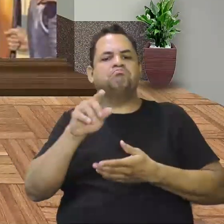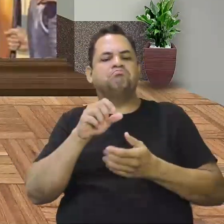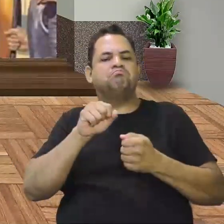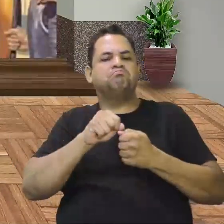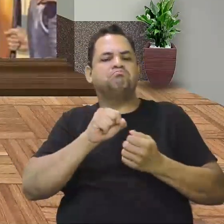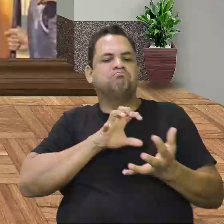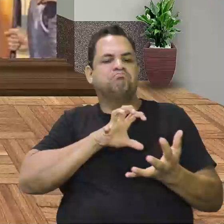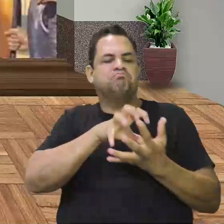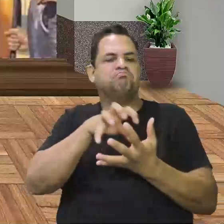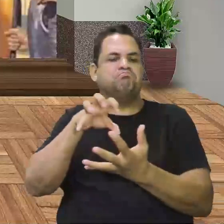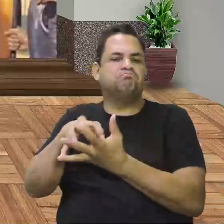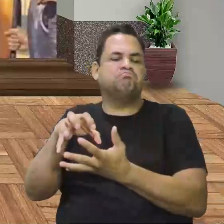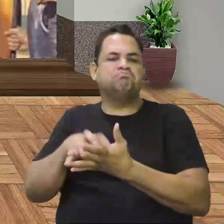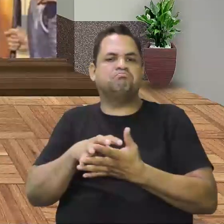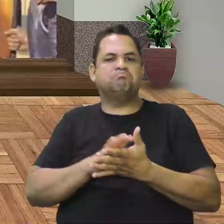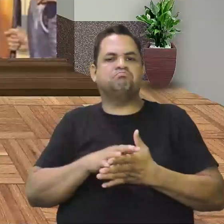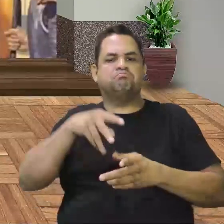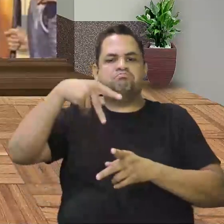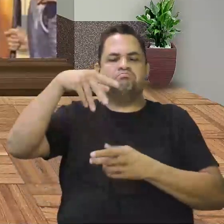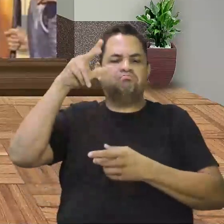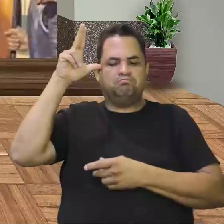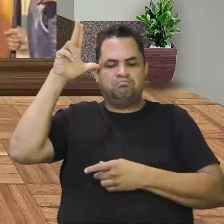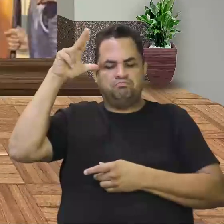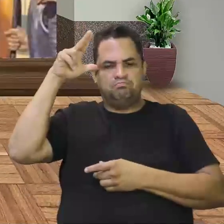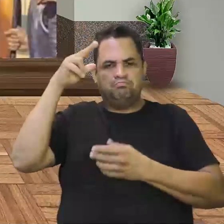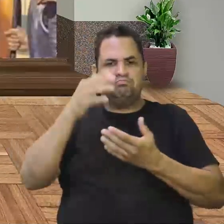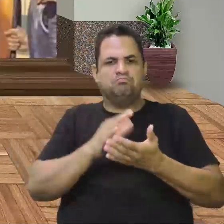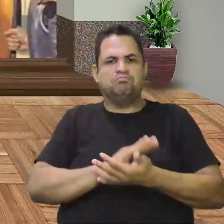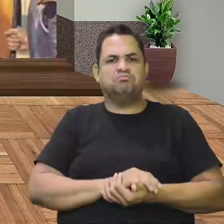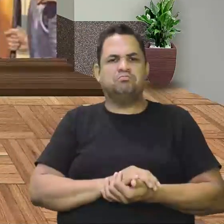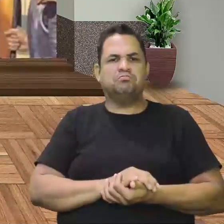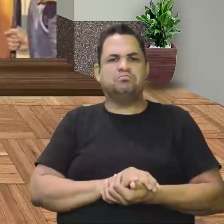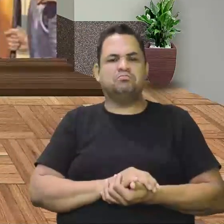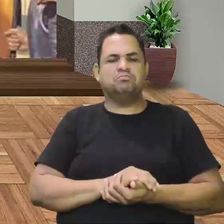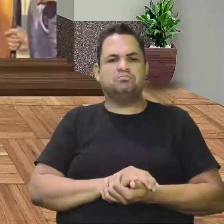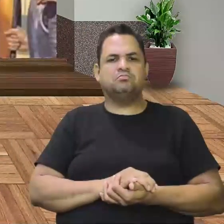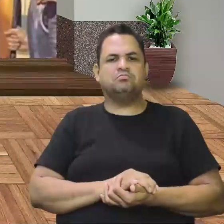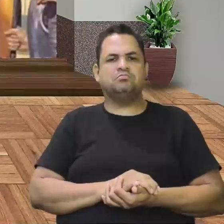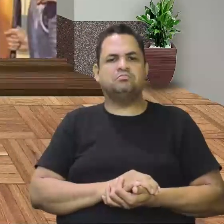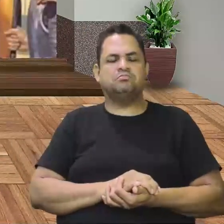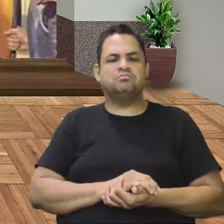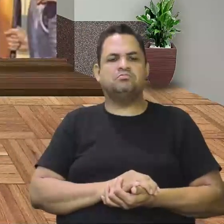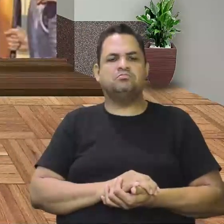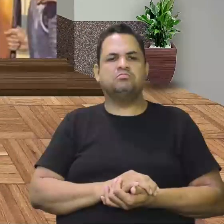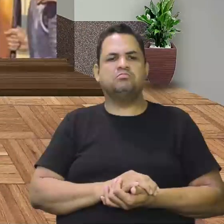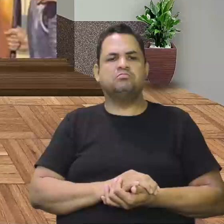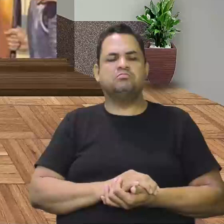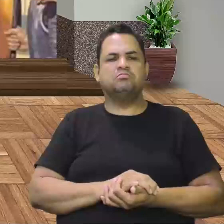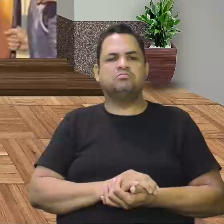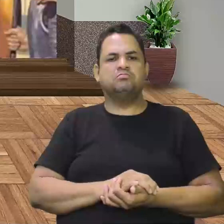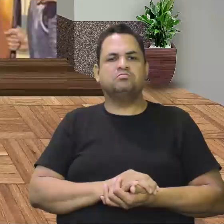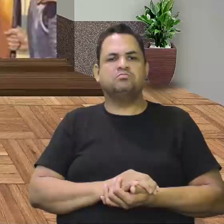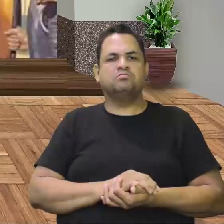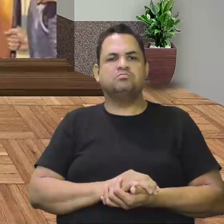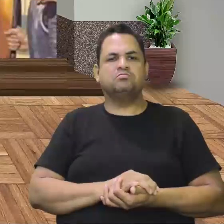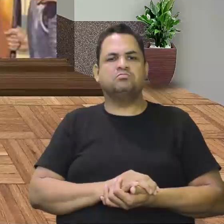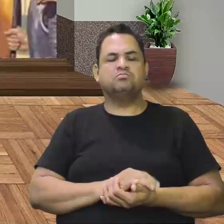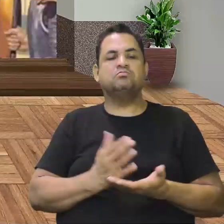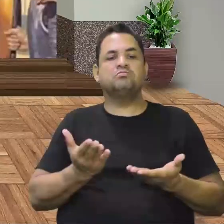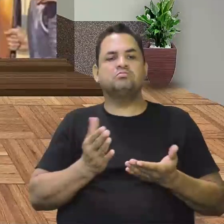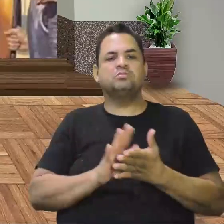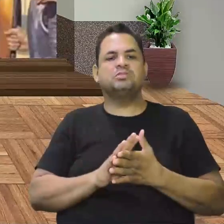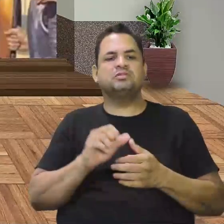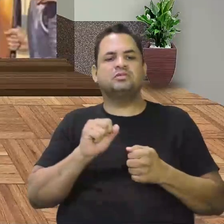O cavalo, ele é introduzido e ele causa uma impressão muito grande. Então eles fazem esse